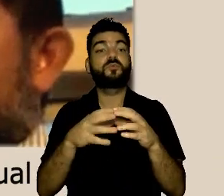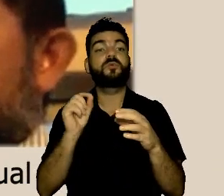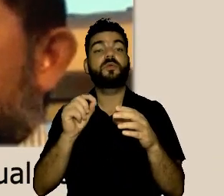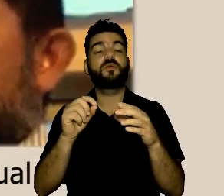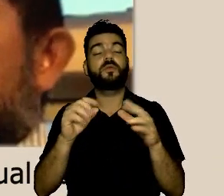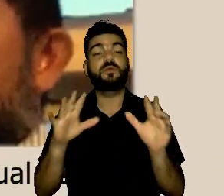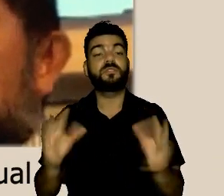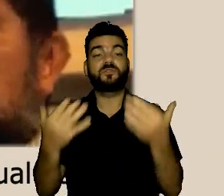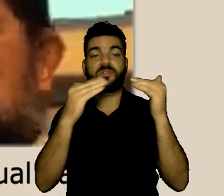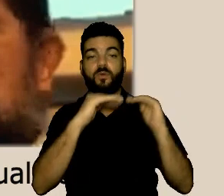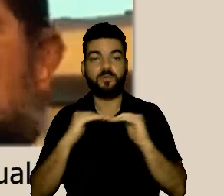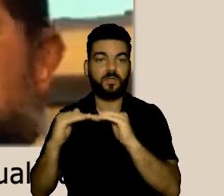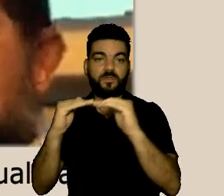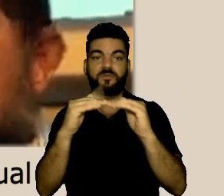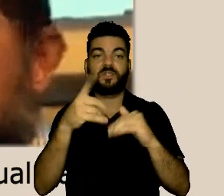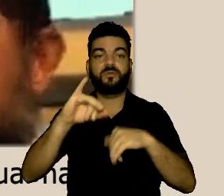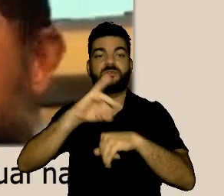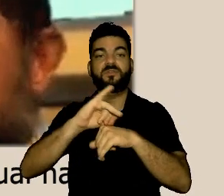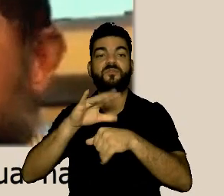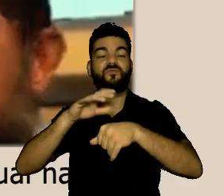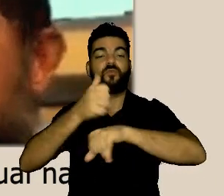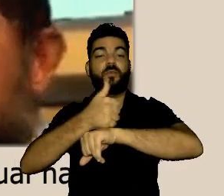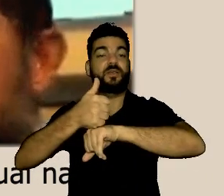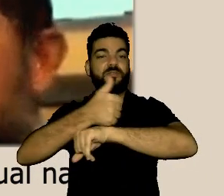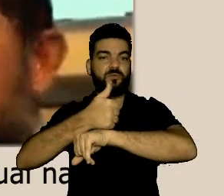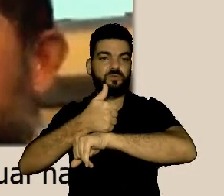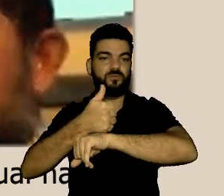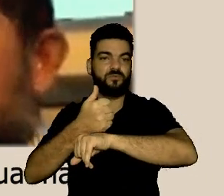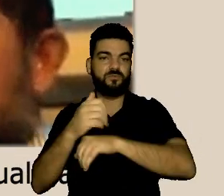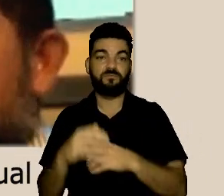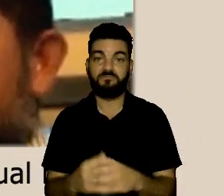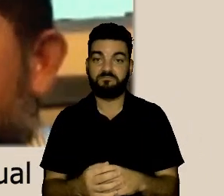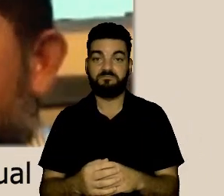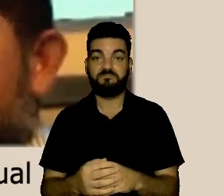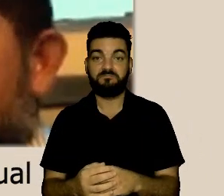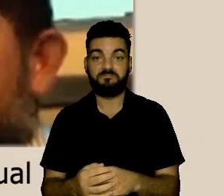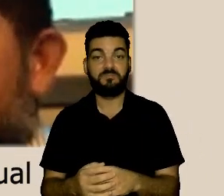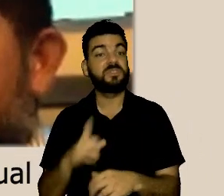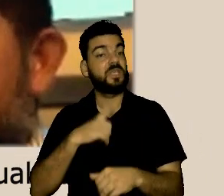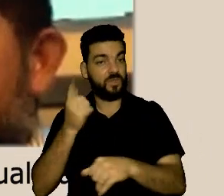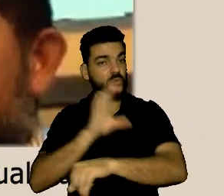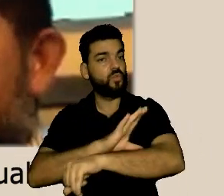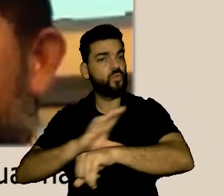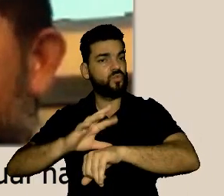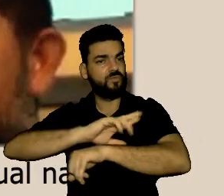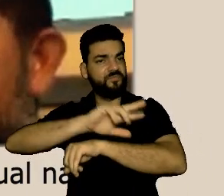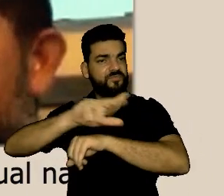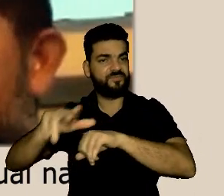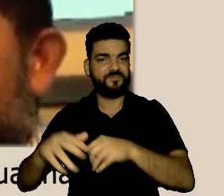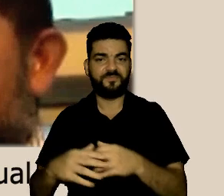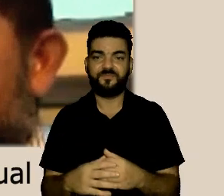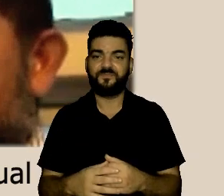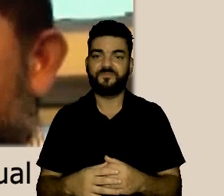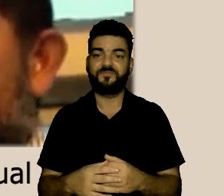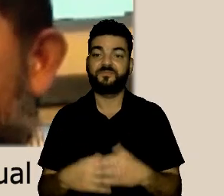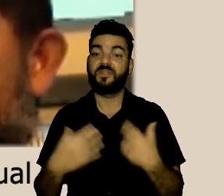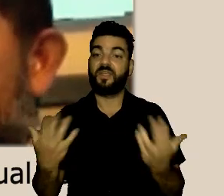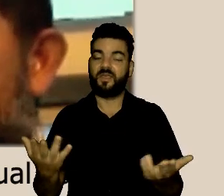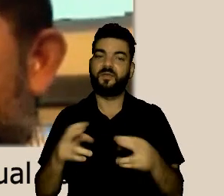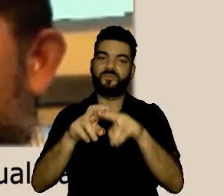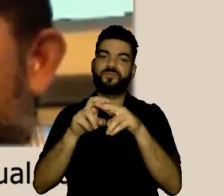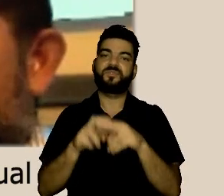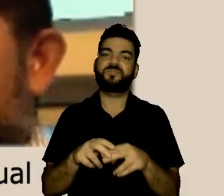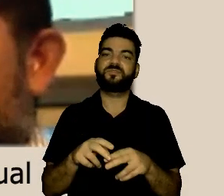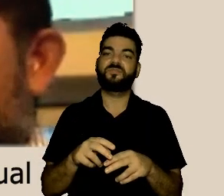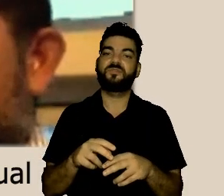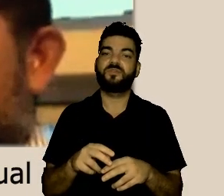na ouvidoria mas numa unidade que se chama promoção da integridade nós temos um centro de formação de controle interno